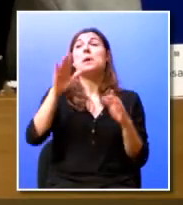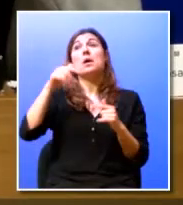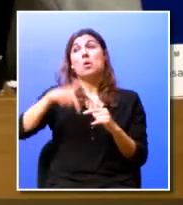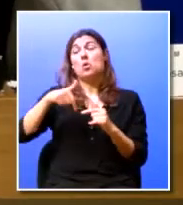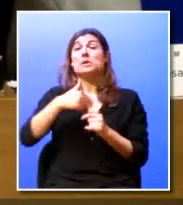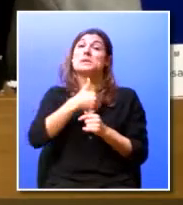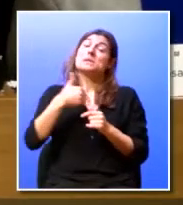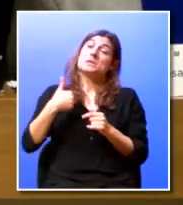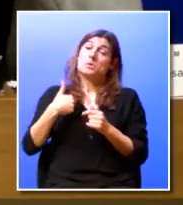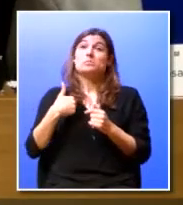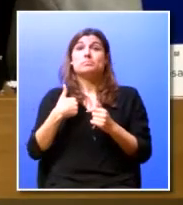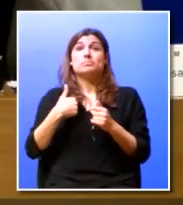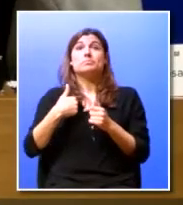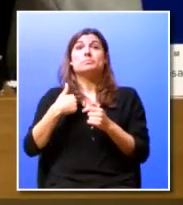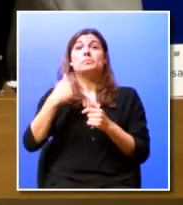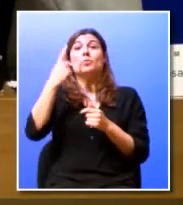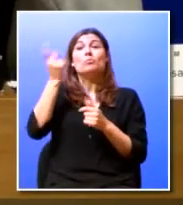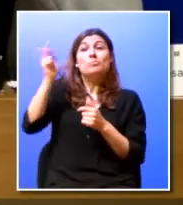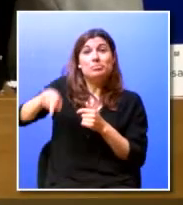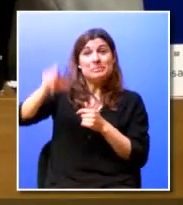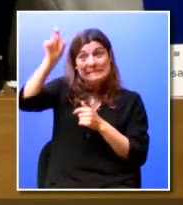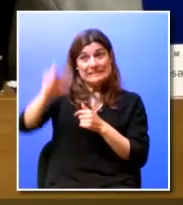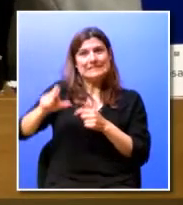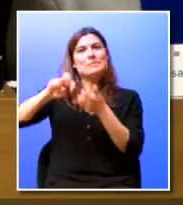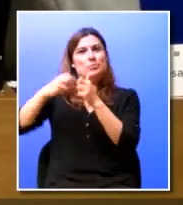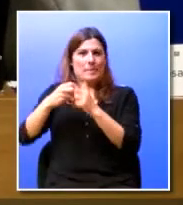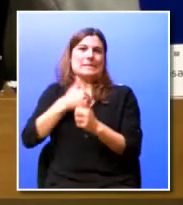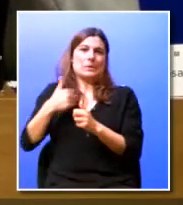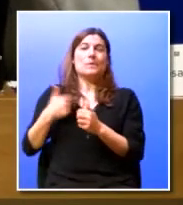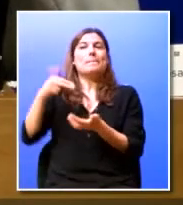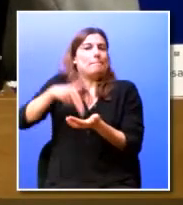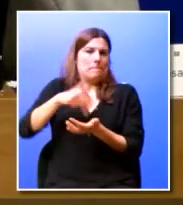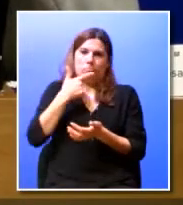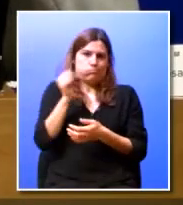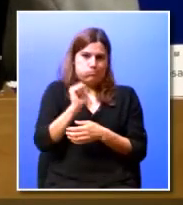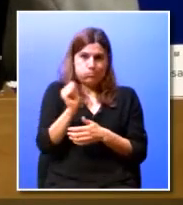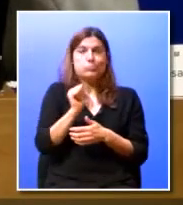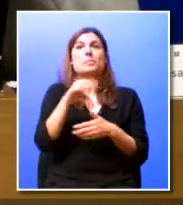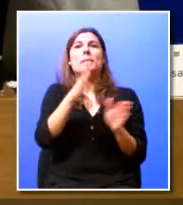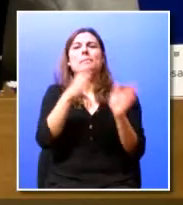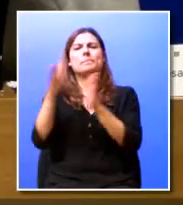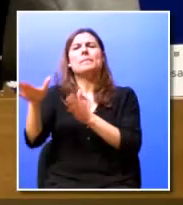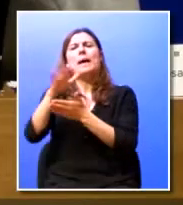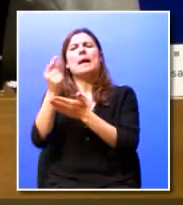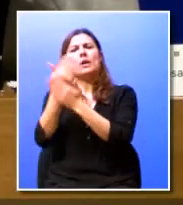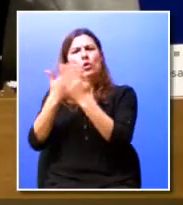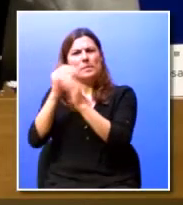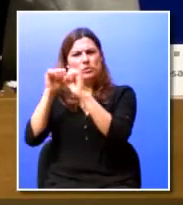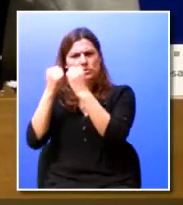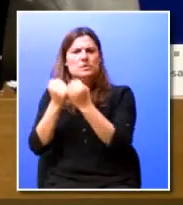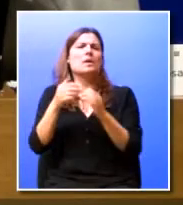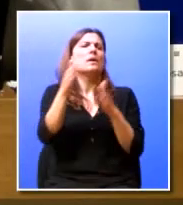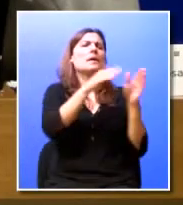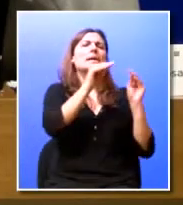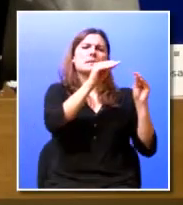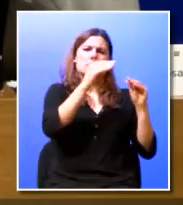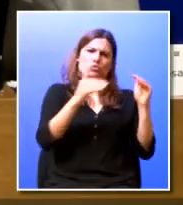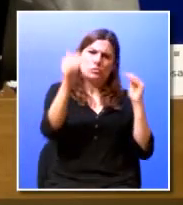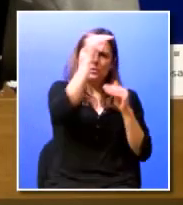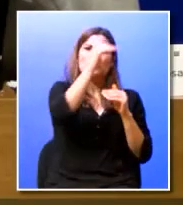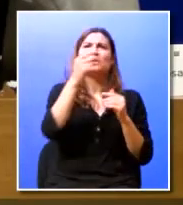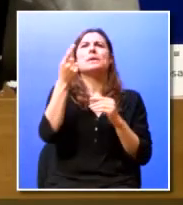teve um problema de saúde, portanto hoje não vai estar, mas também temos a economia social, o ensino superior, a banca,